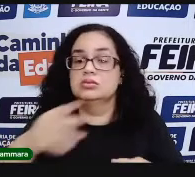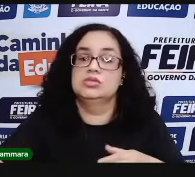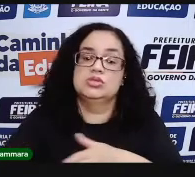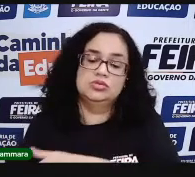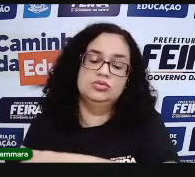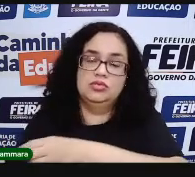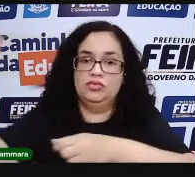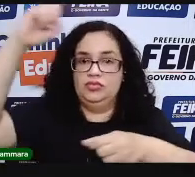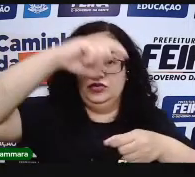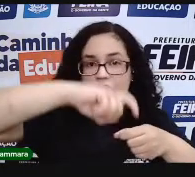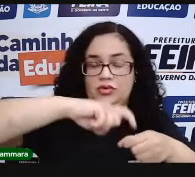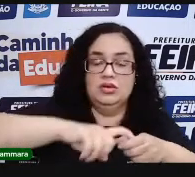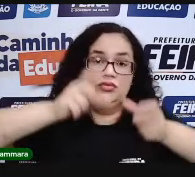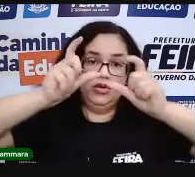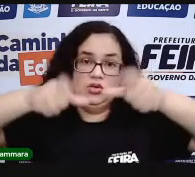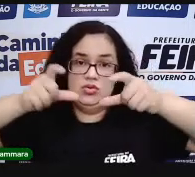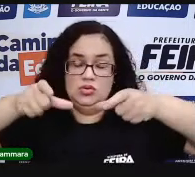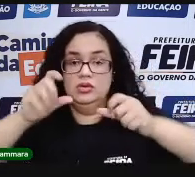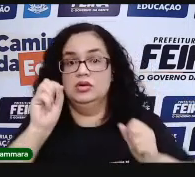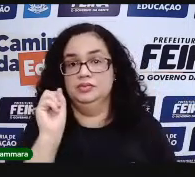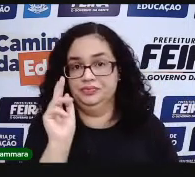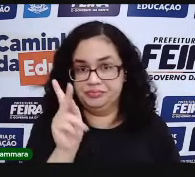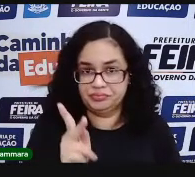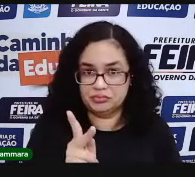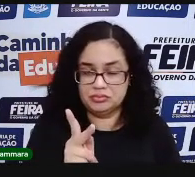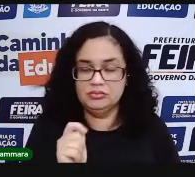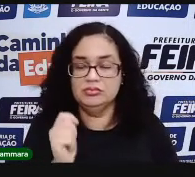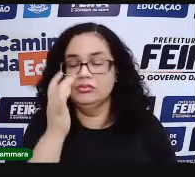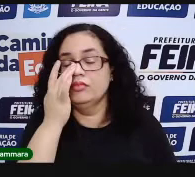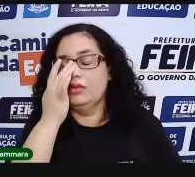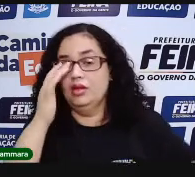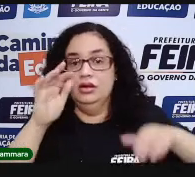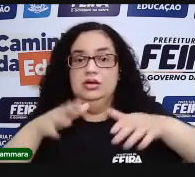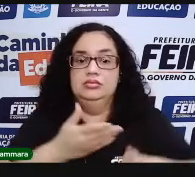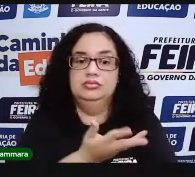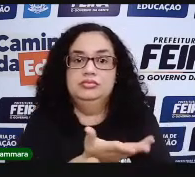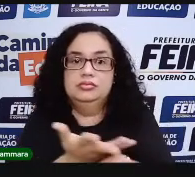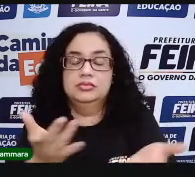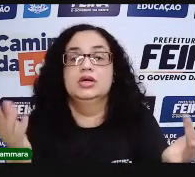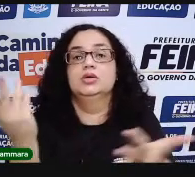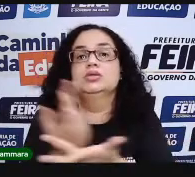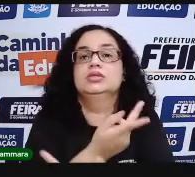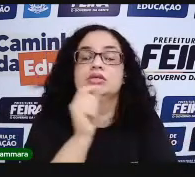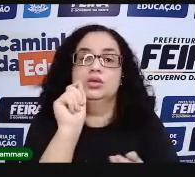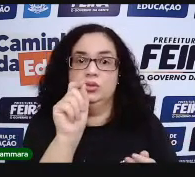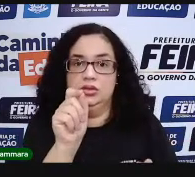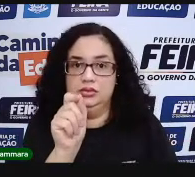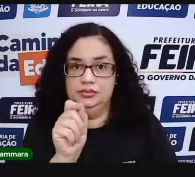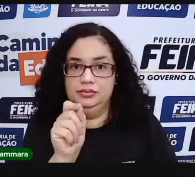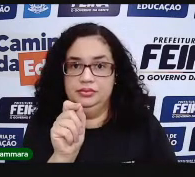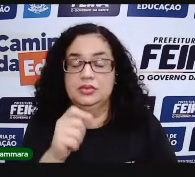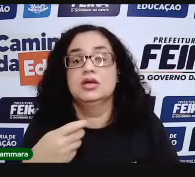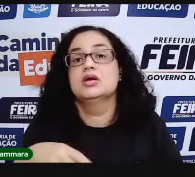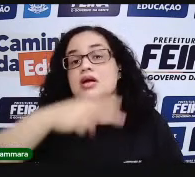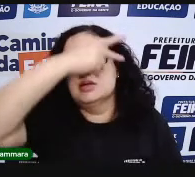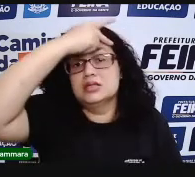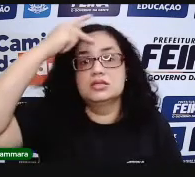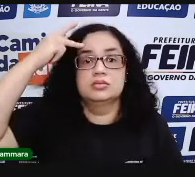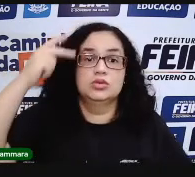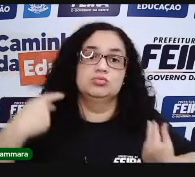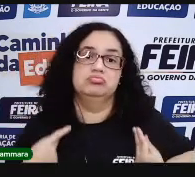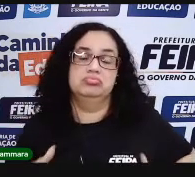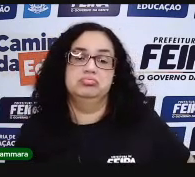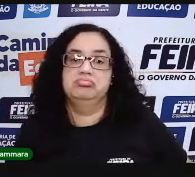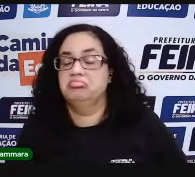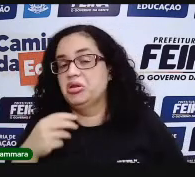para seu local, né? Para seus pastos. E aí, gente, o que que acontecia? Olha, o